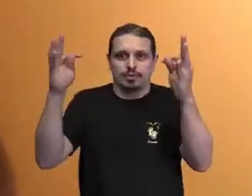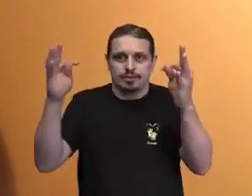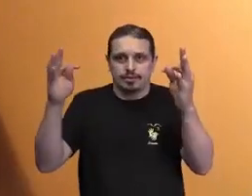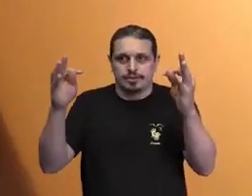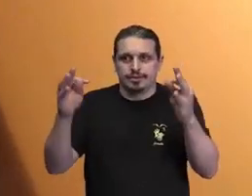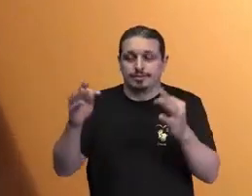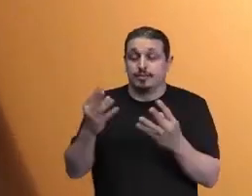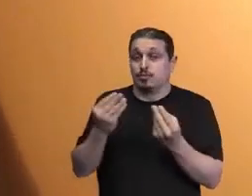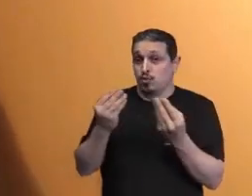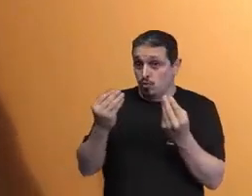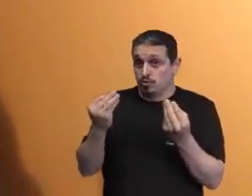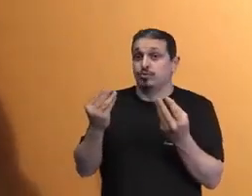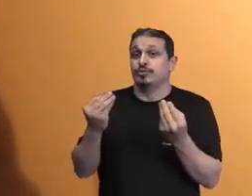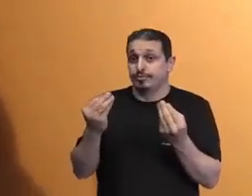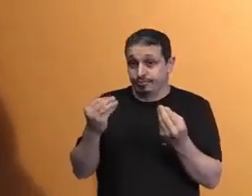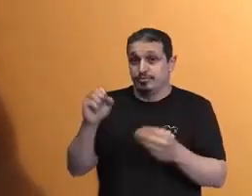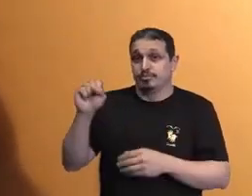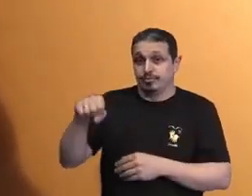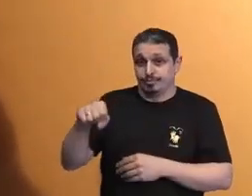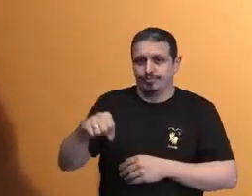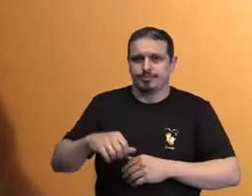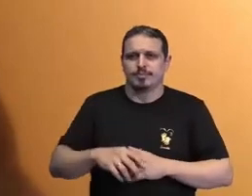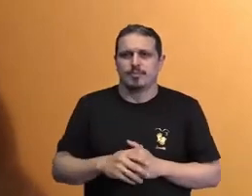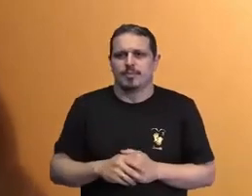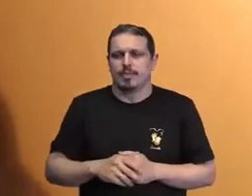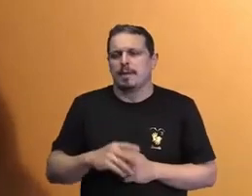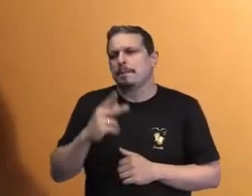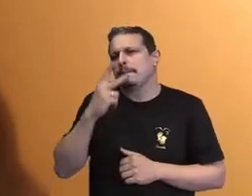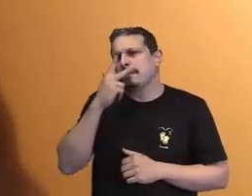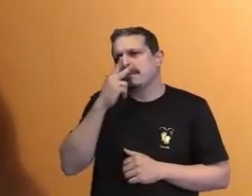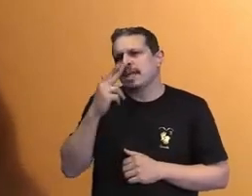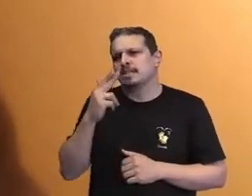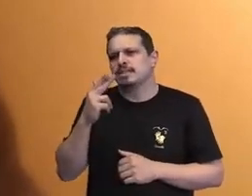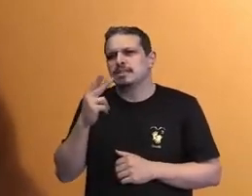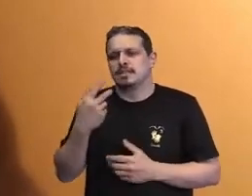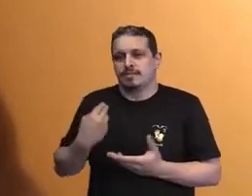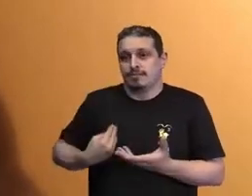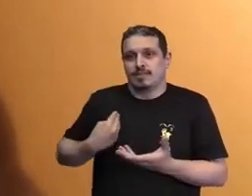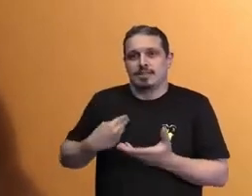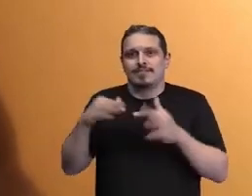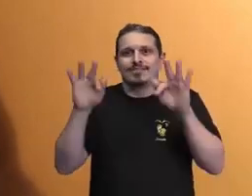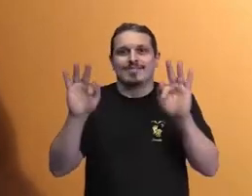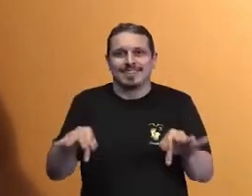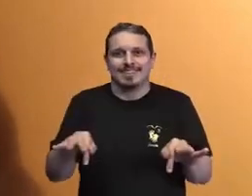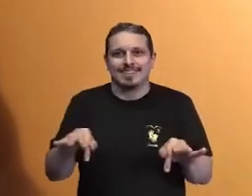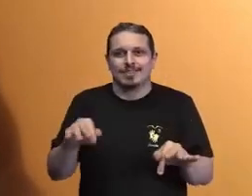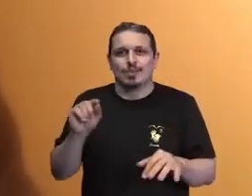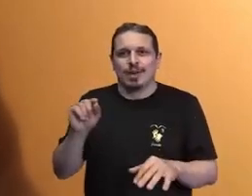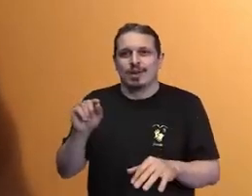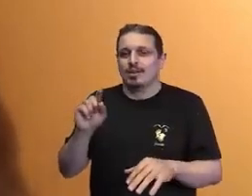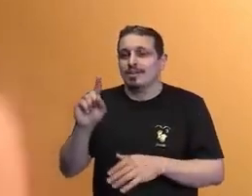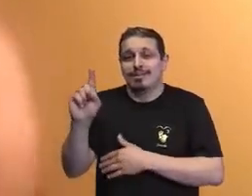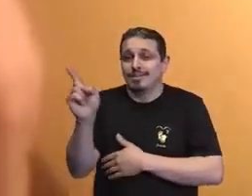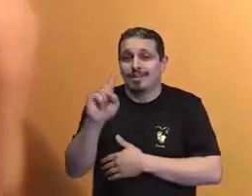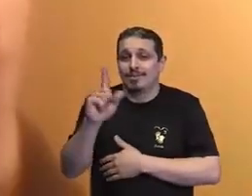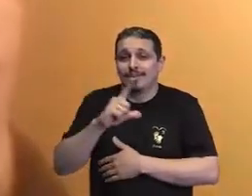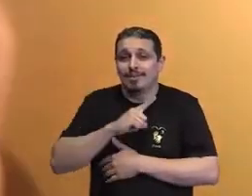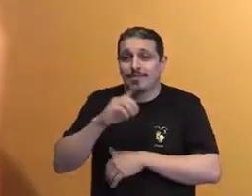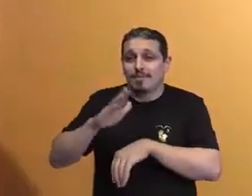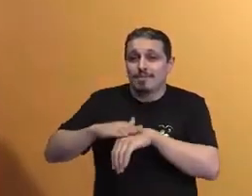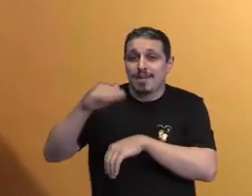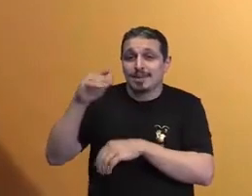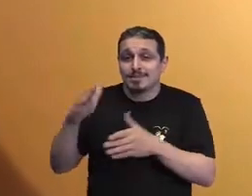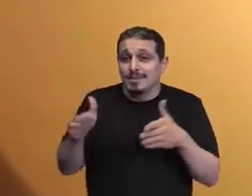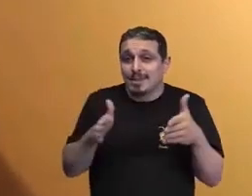quando parece que a vida vai cessar. Quando não há mais caminho, o E.T.